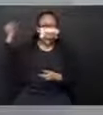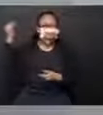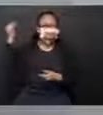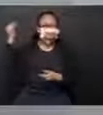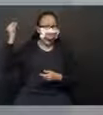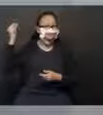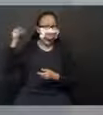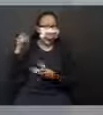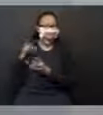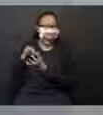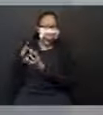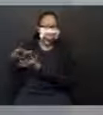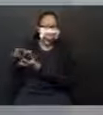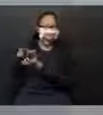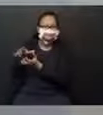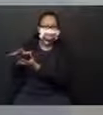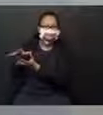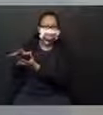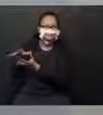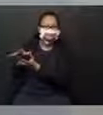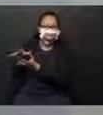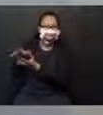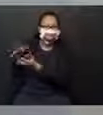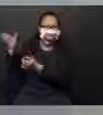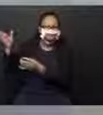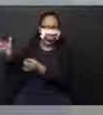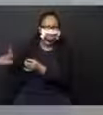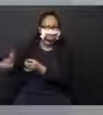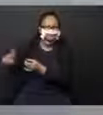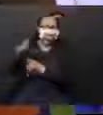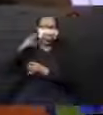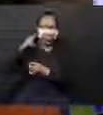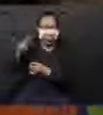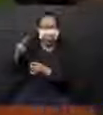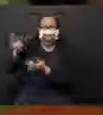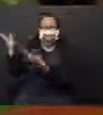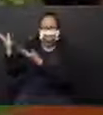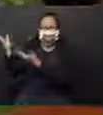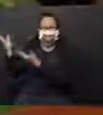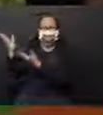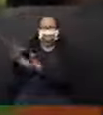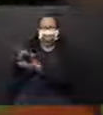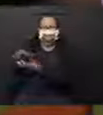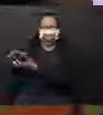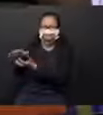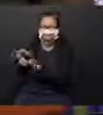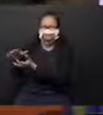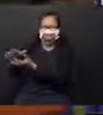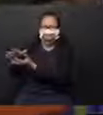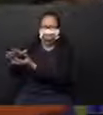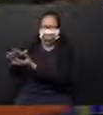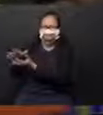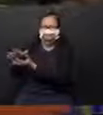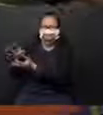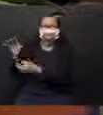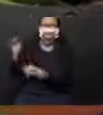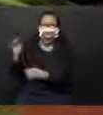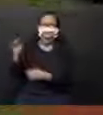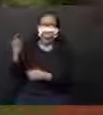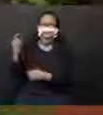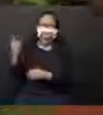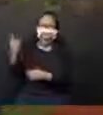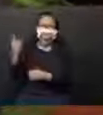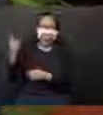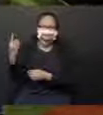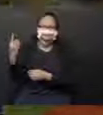essa sombra está fazendo aí na parede? Vocês já viram sombra assim? Na parede, sozinha? Hum,